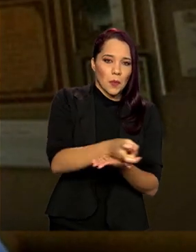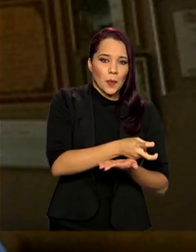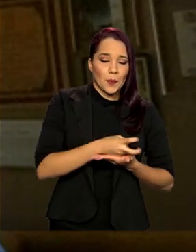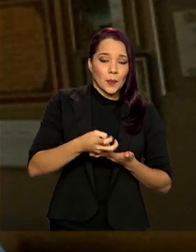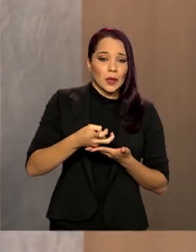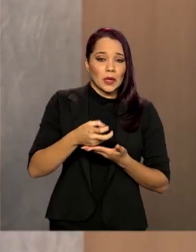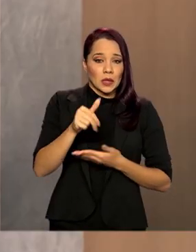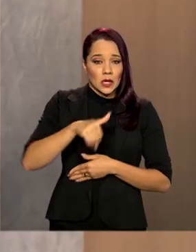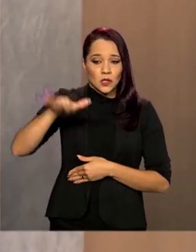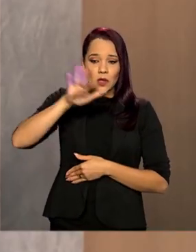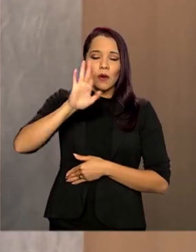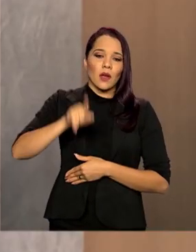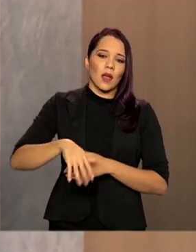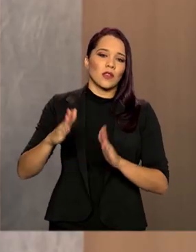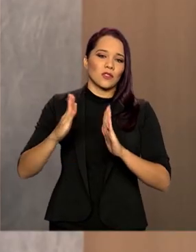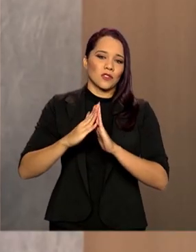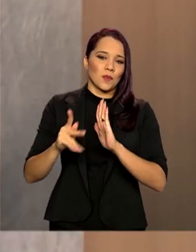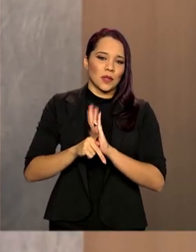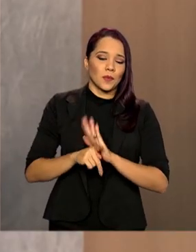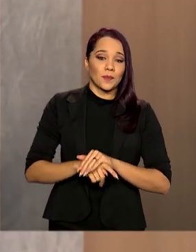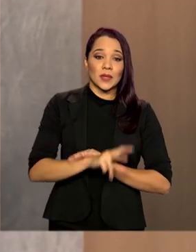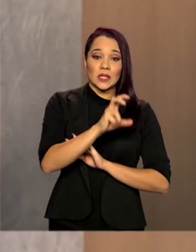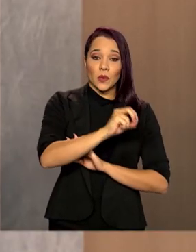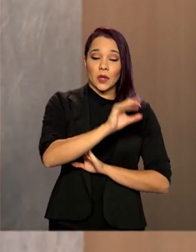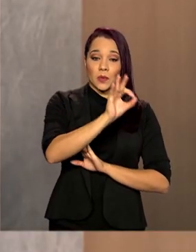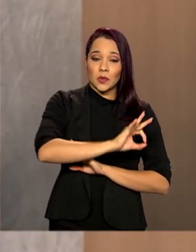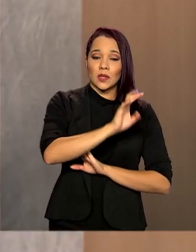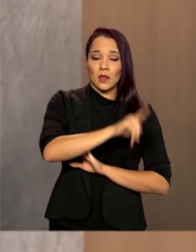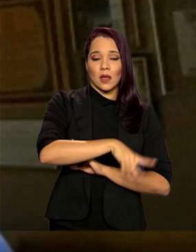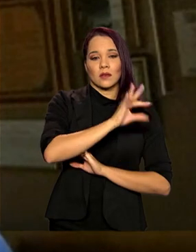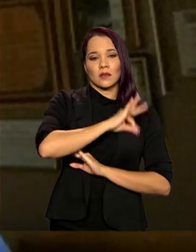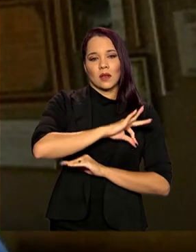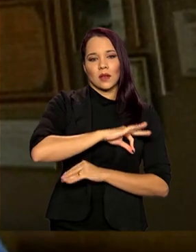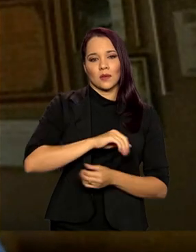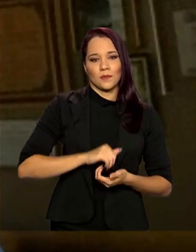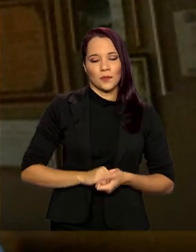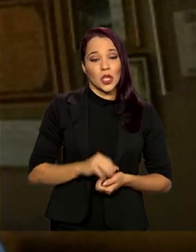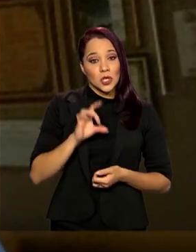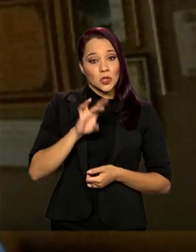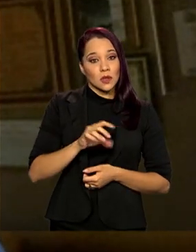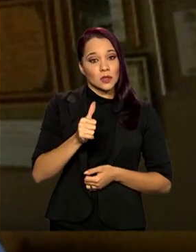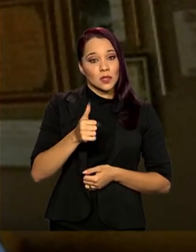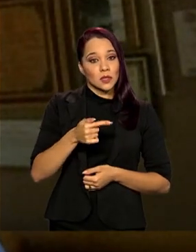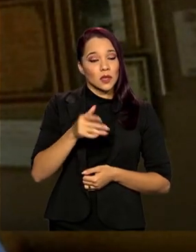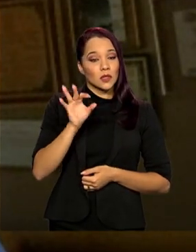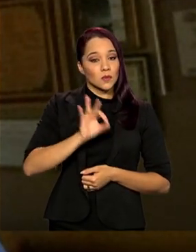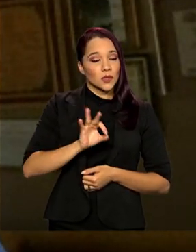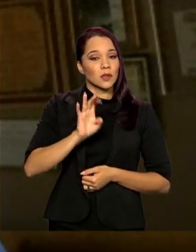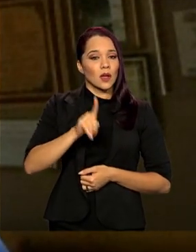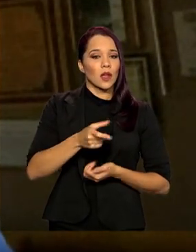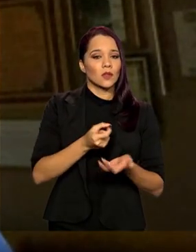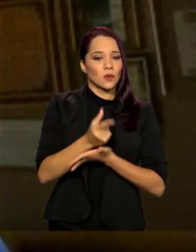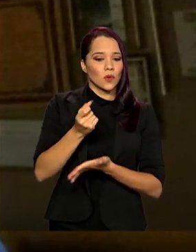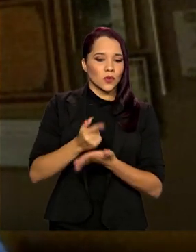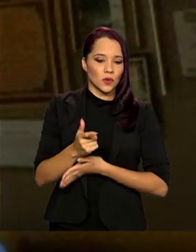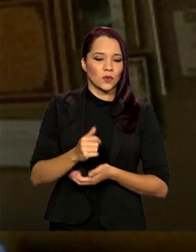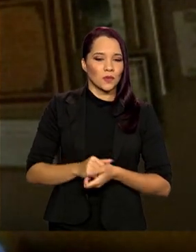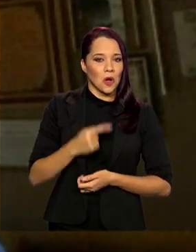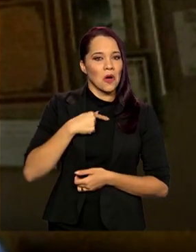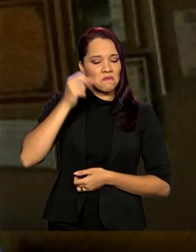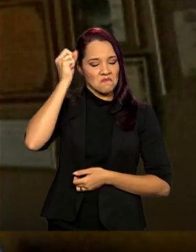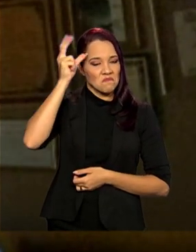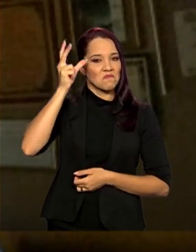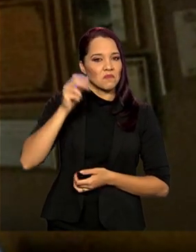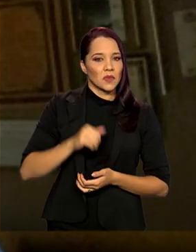patrimônio, e 50% vem da renda, e só 17% vem do consumo. Olha que sabedoria.